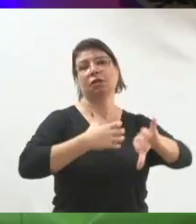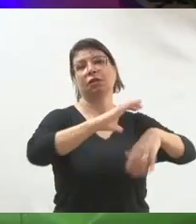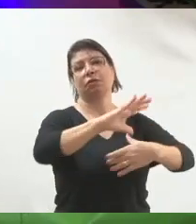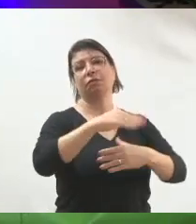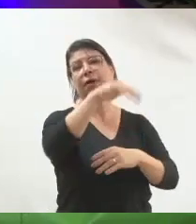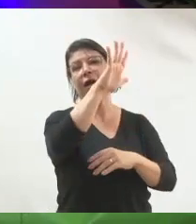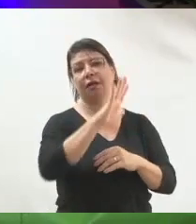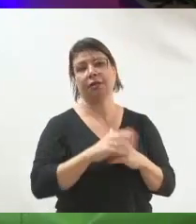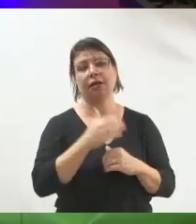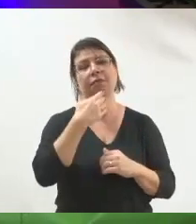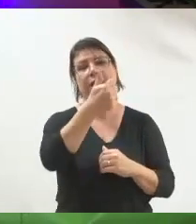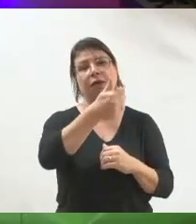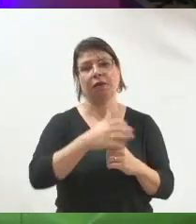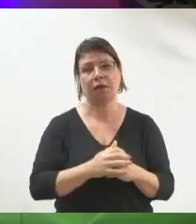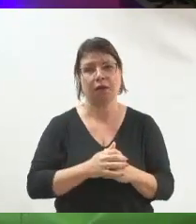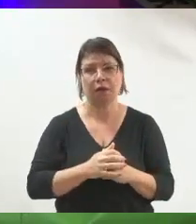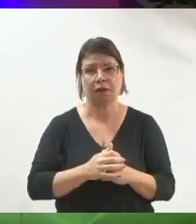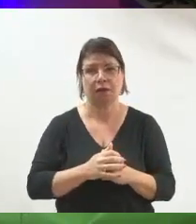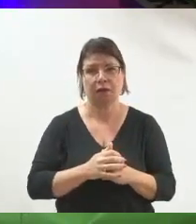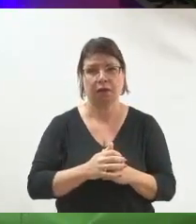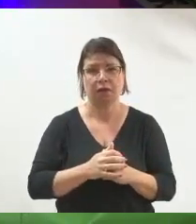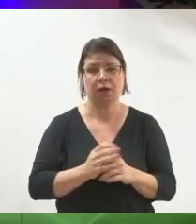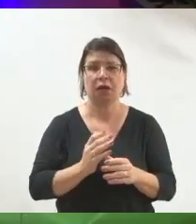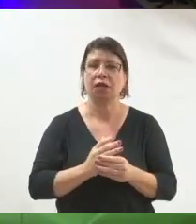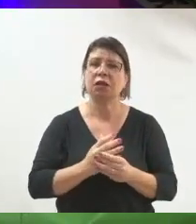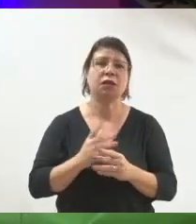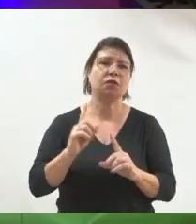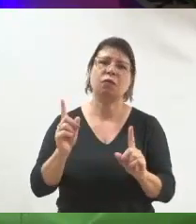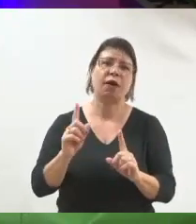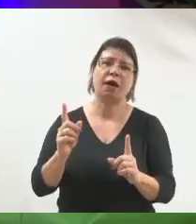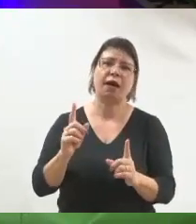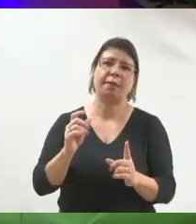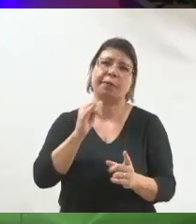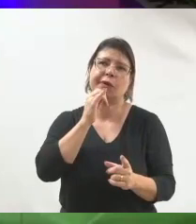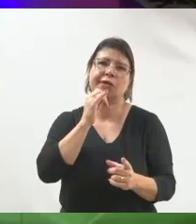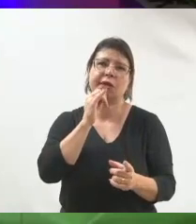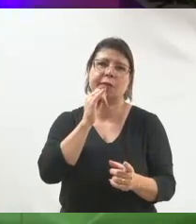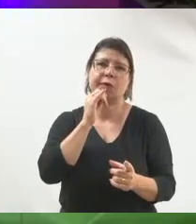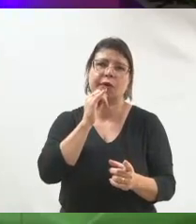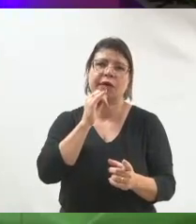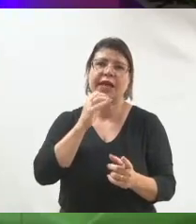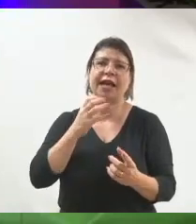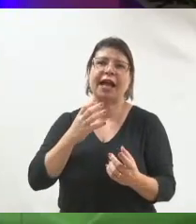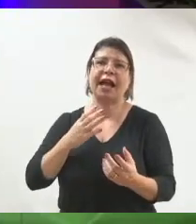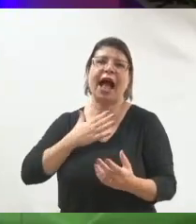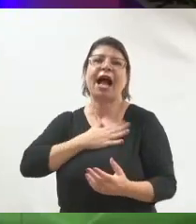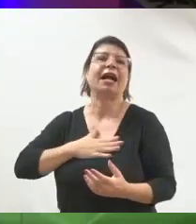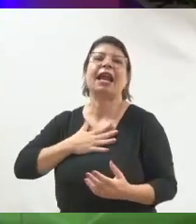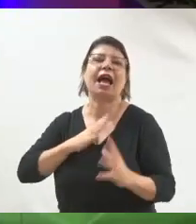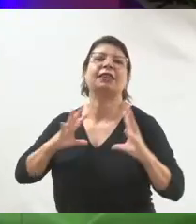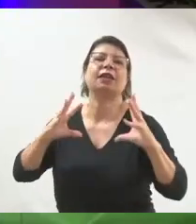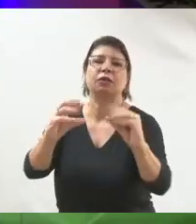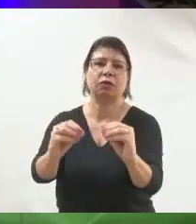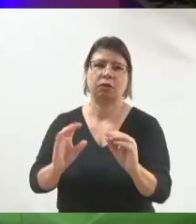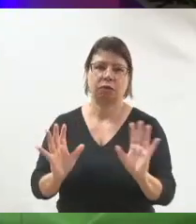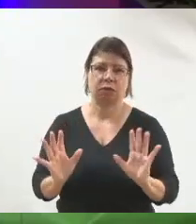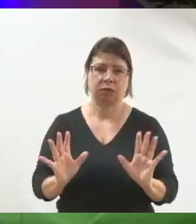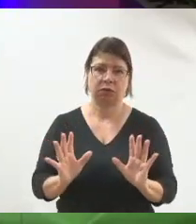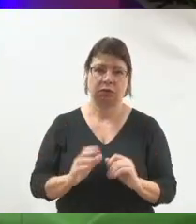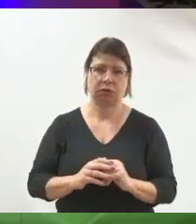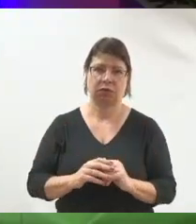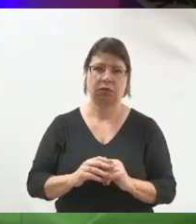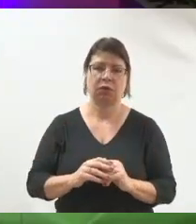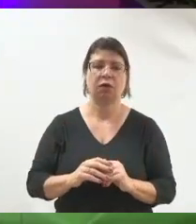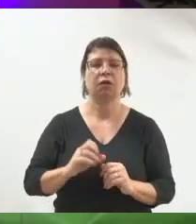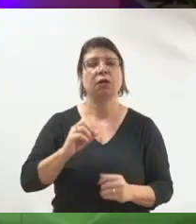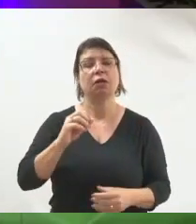aquele público. Não vai virar aquele candidato que fala com todo mundo. Depois que você sensibilizar, lá na